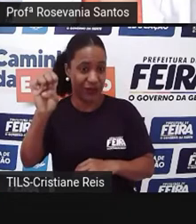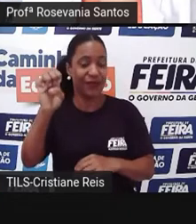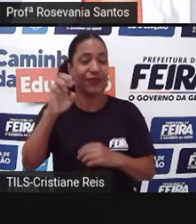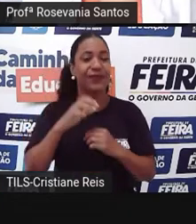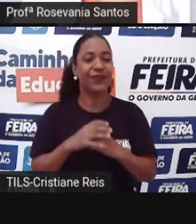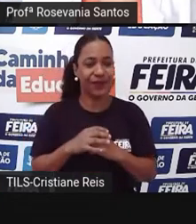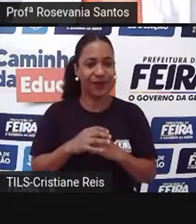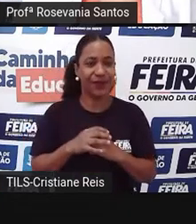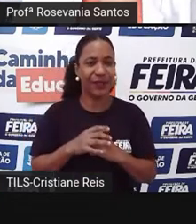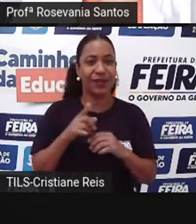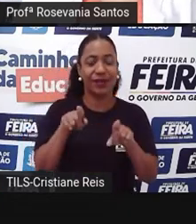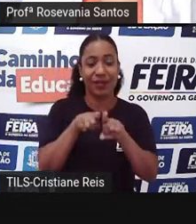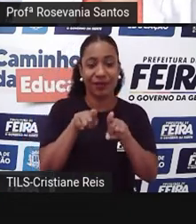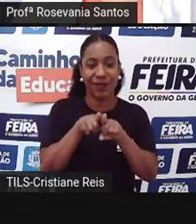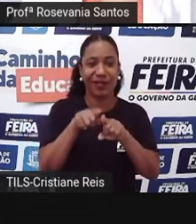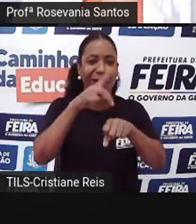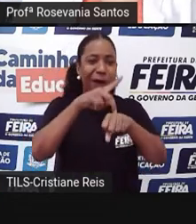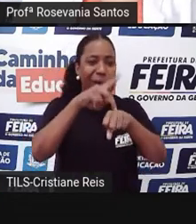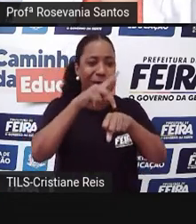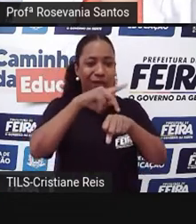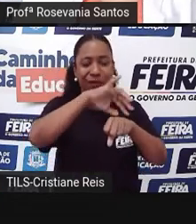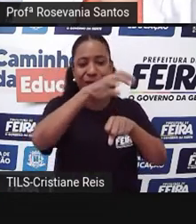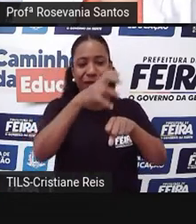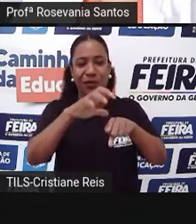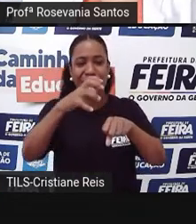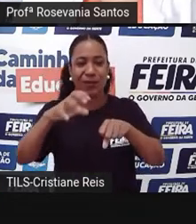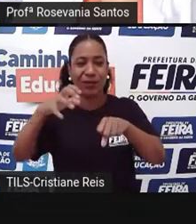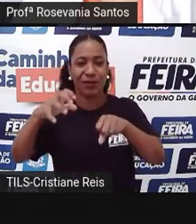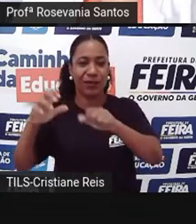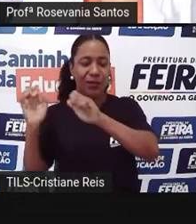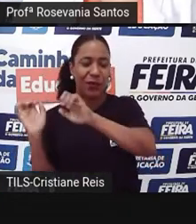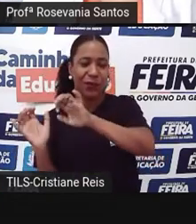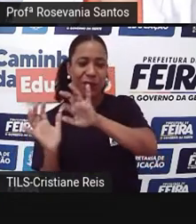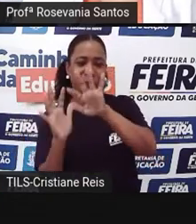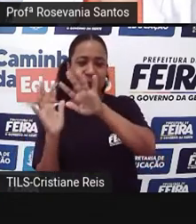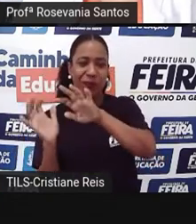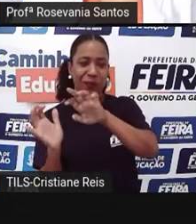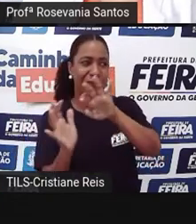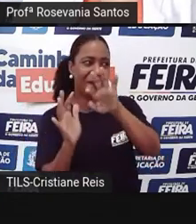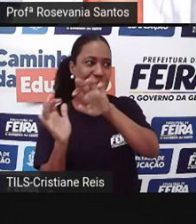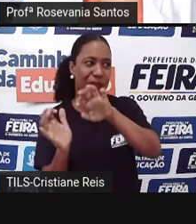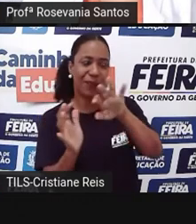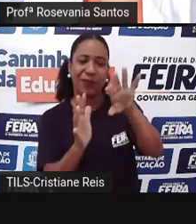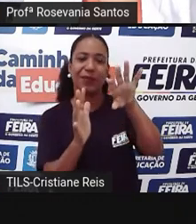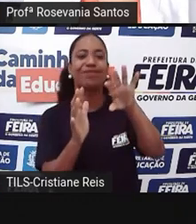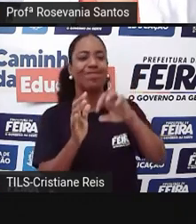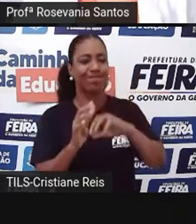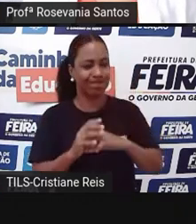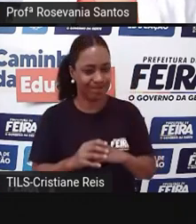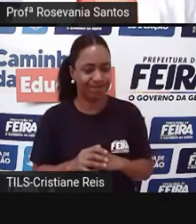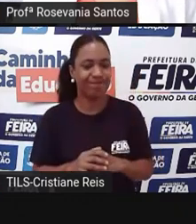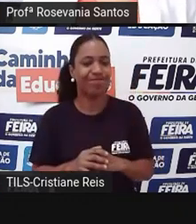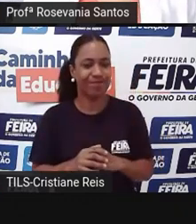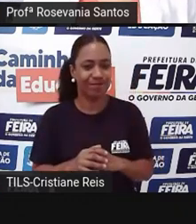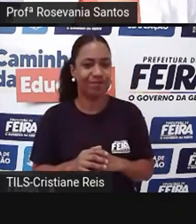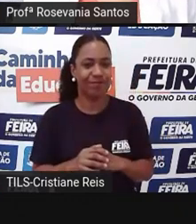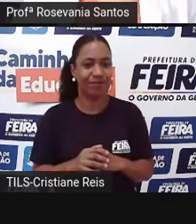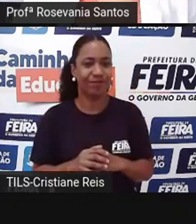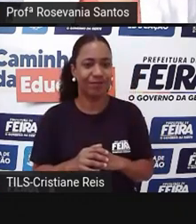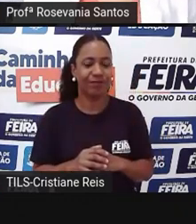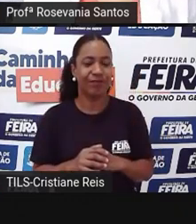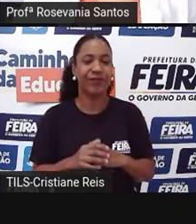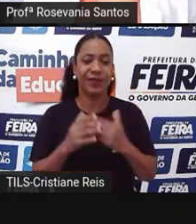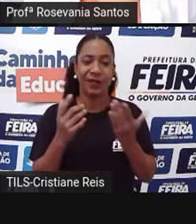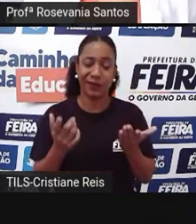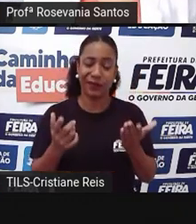alinhamento, né, rochoso, ela joga nessa direção aqui, né? Então, mais um motivo pra gente não